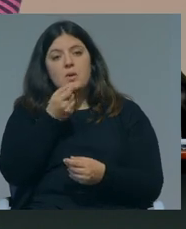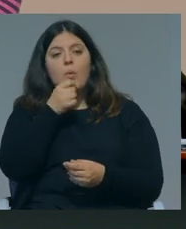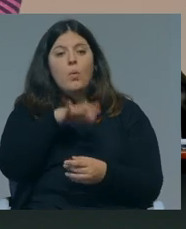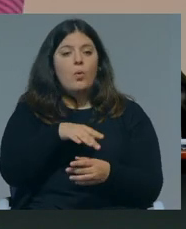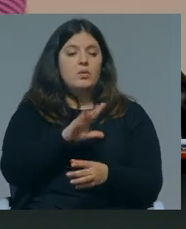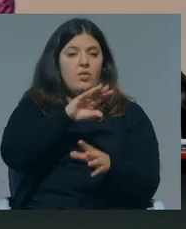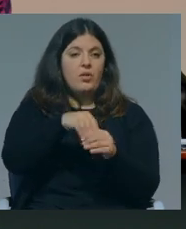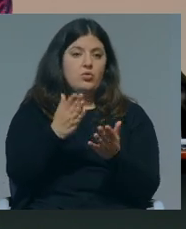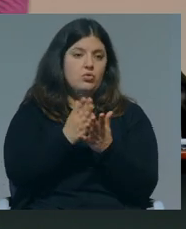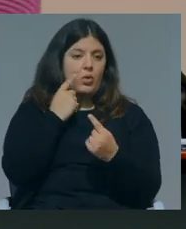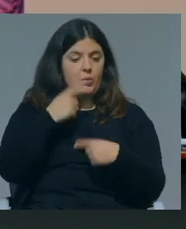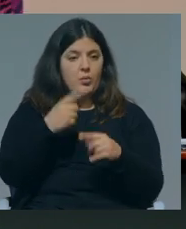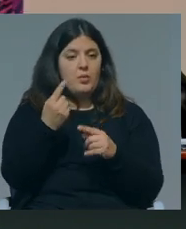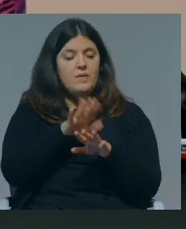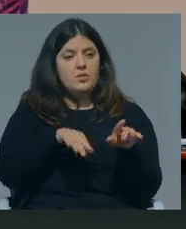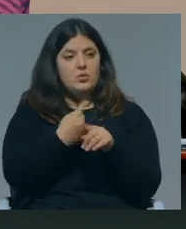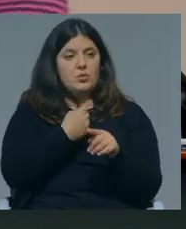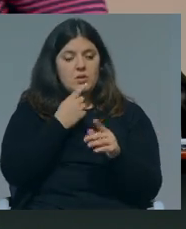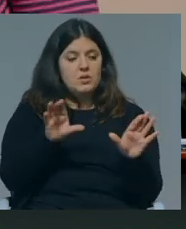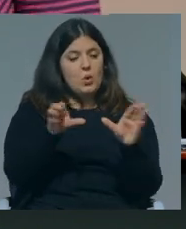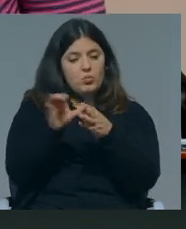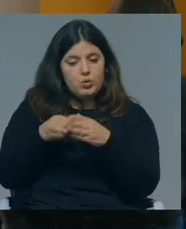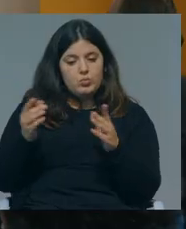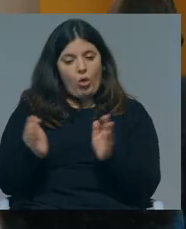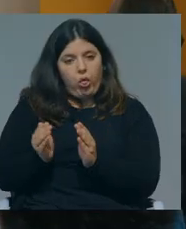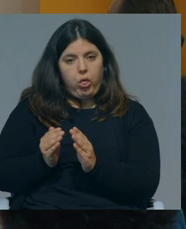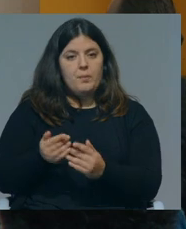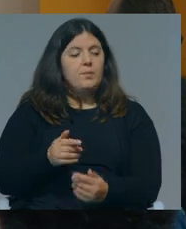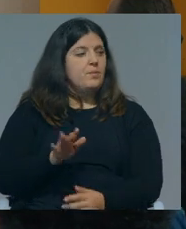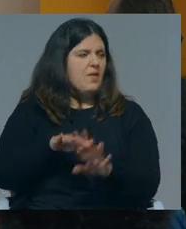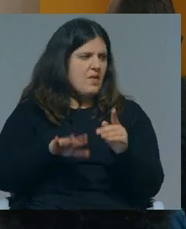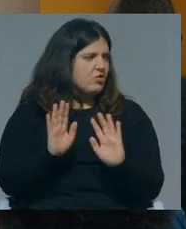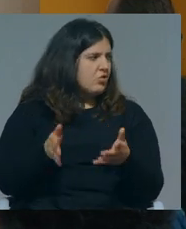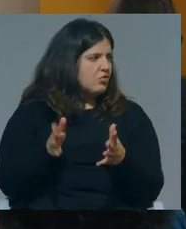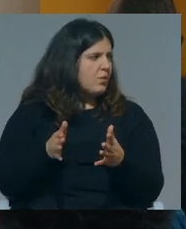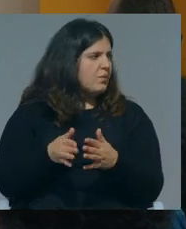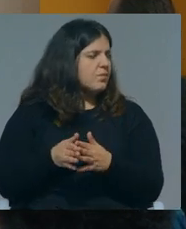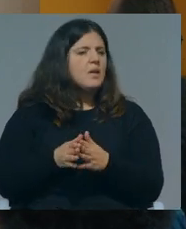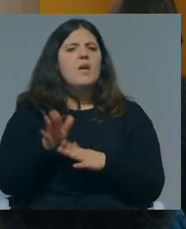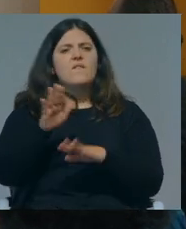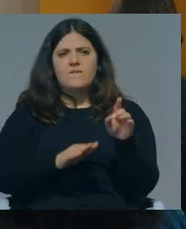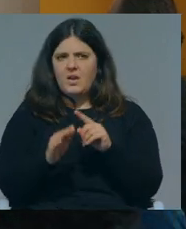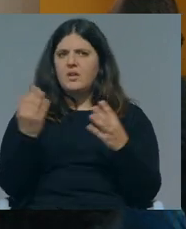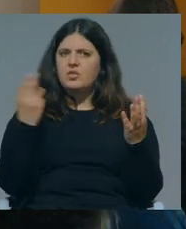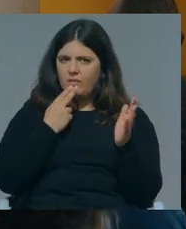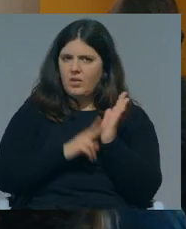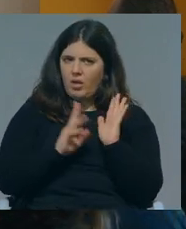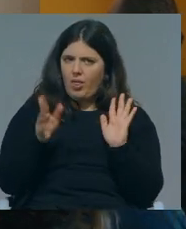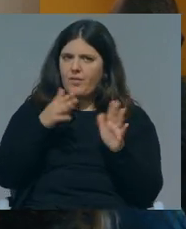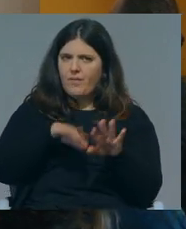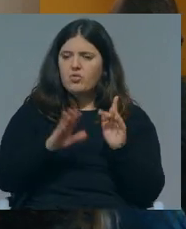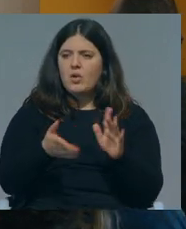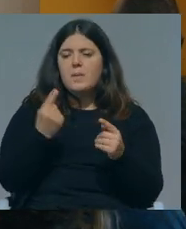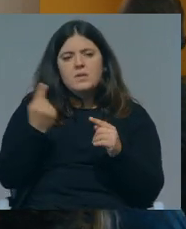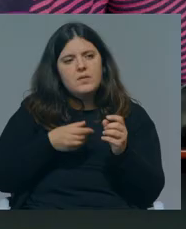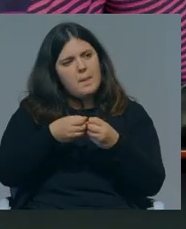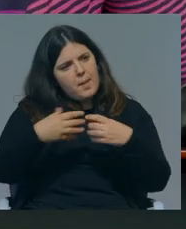pública que é fazendo estas coisas que eu disse pequenos grupos de tutorias e já se faz não é? sim já se faz já se faz é verdade já se faz mas devia